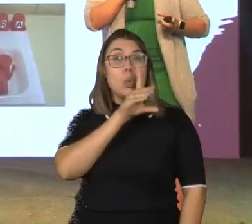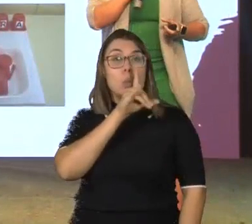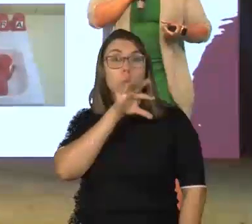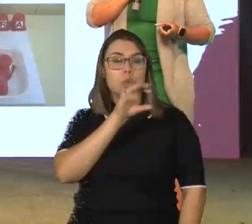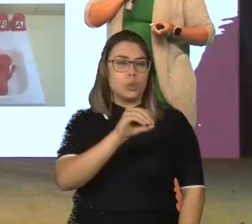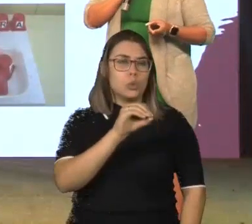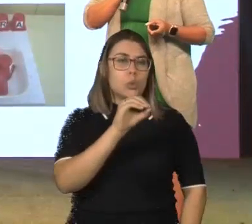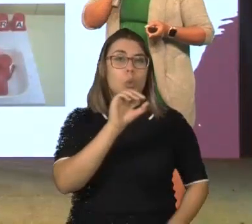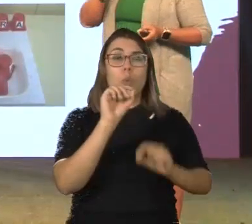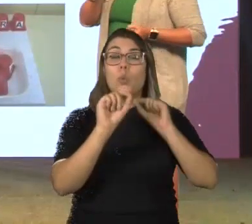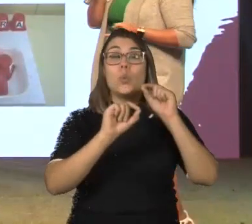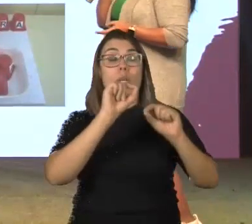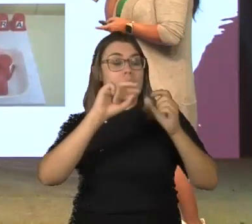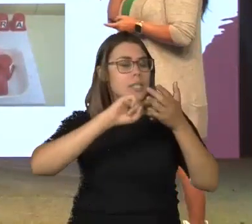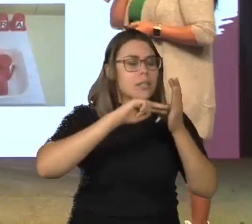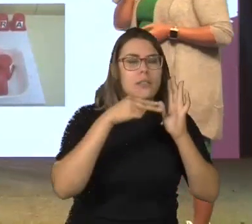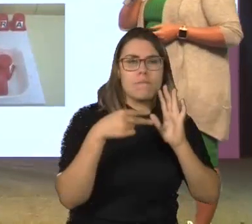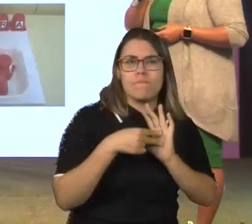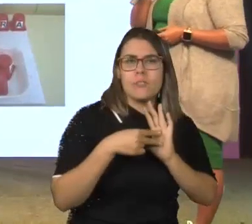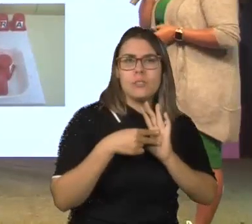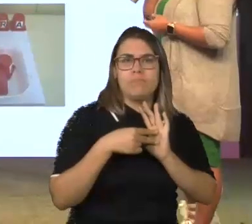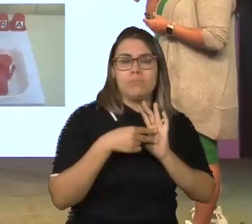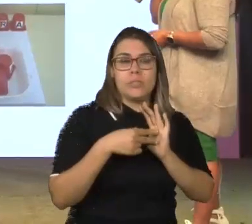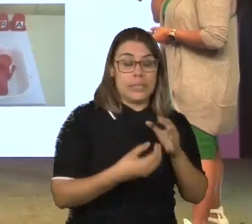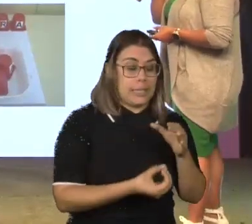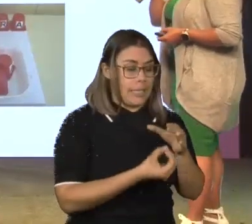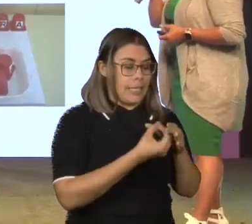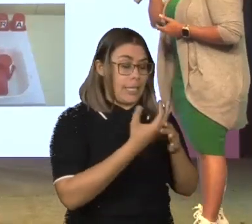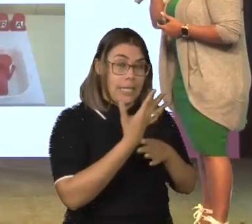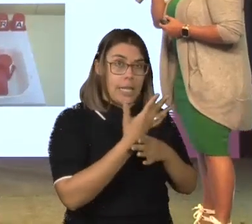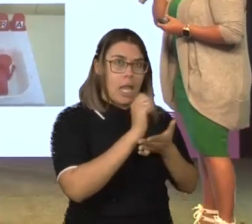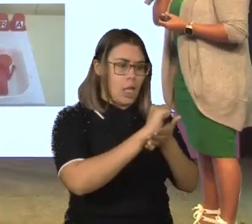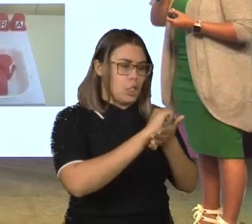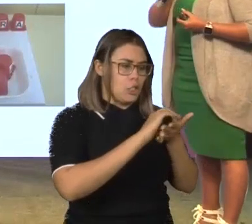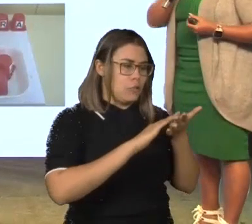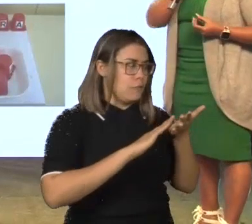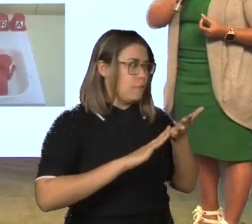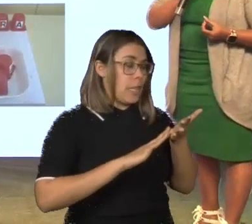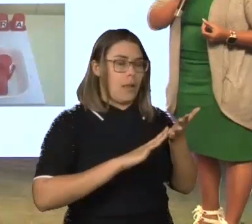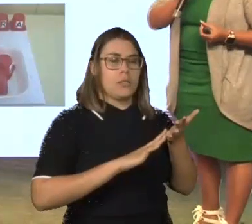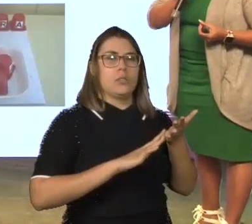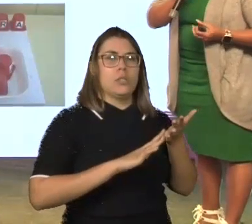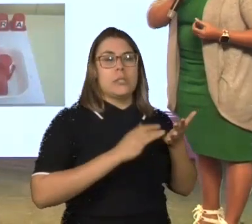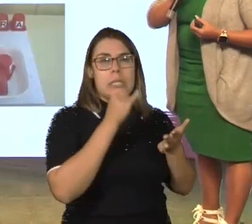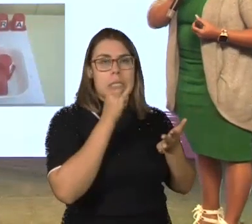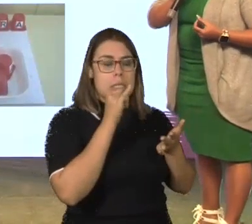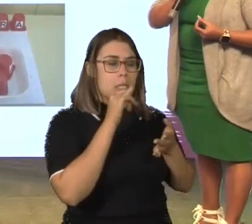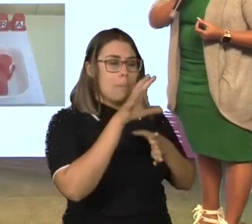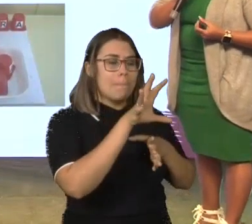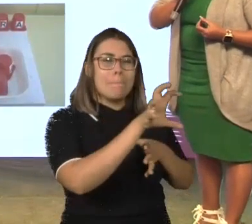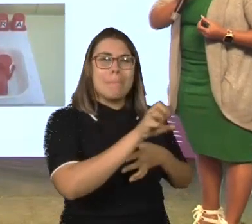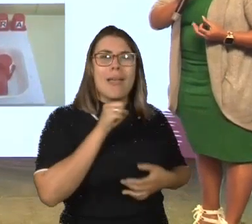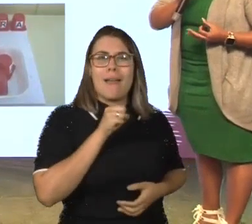lúdico, se volta para a fase de material concreto que exige um manuseio de palpar, a questão